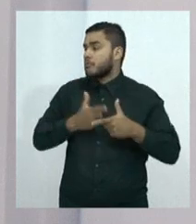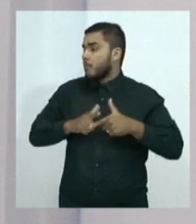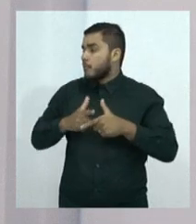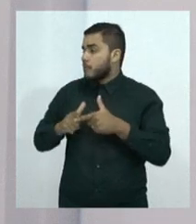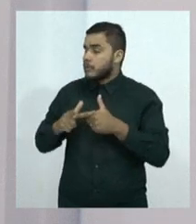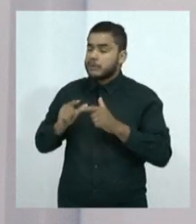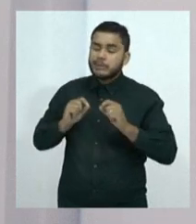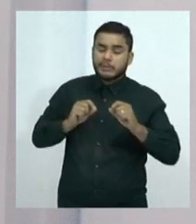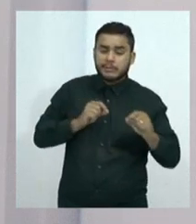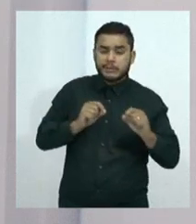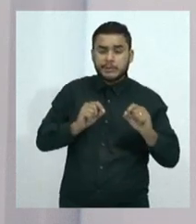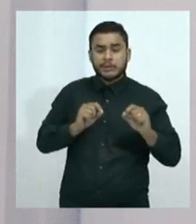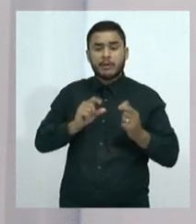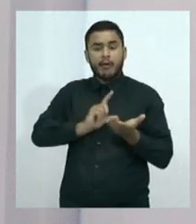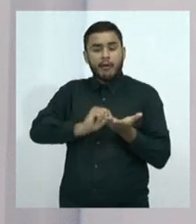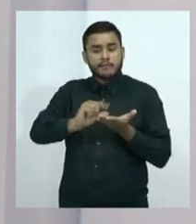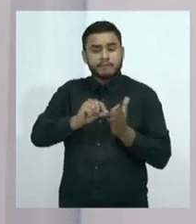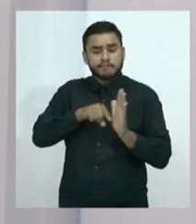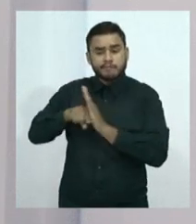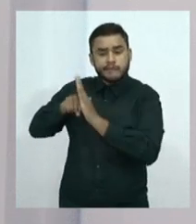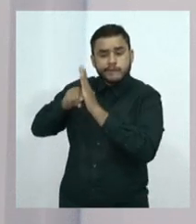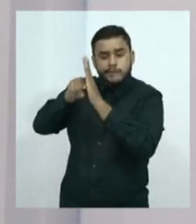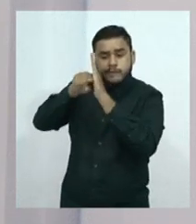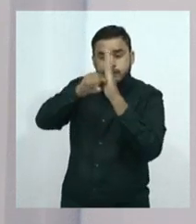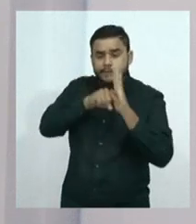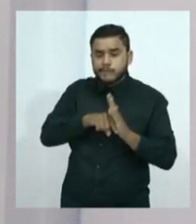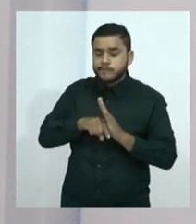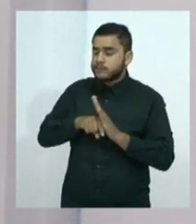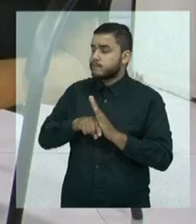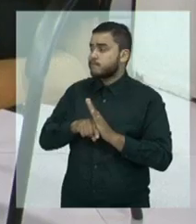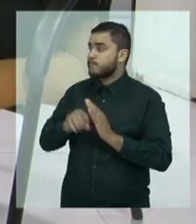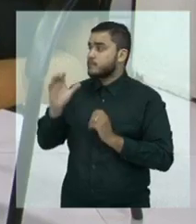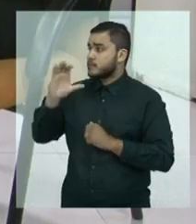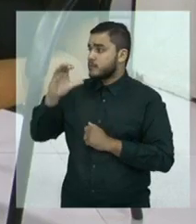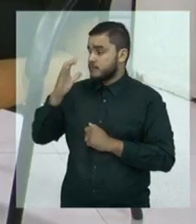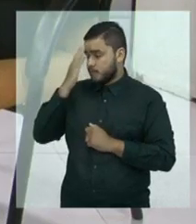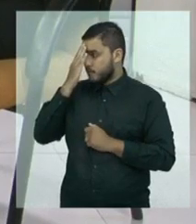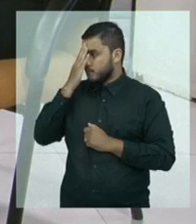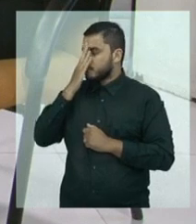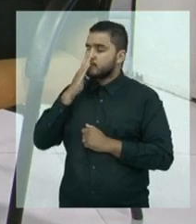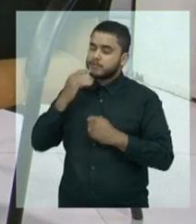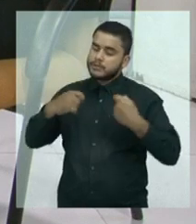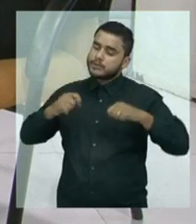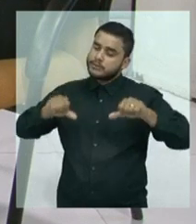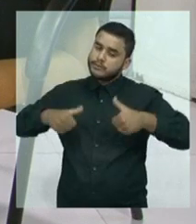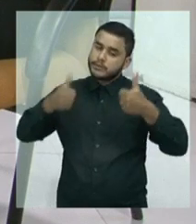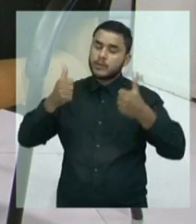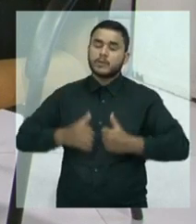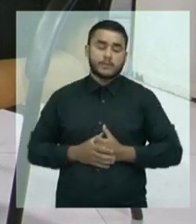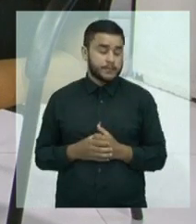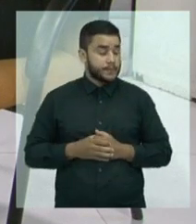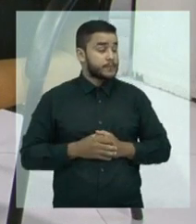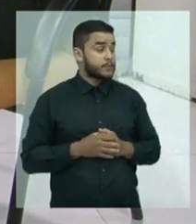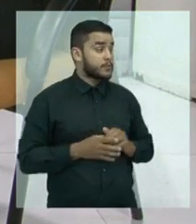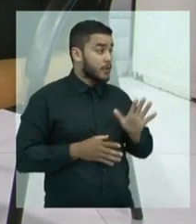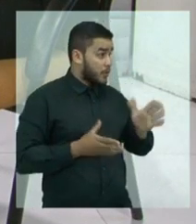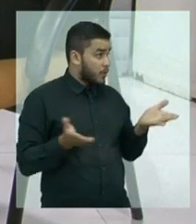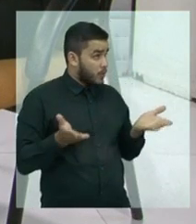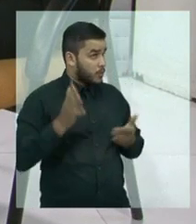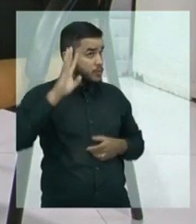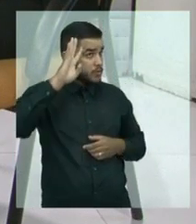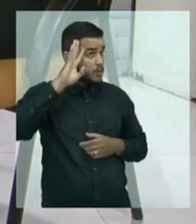produção de artigos científicos, de uma forma geral. Bom, hoje vai ser a abertura e, no caso,